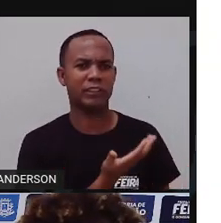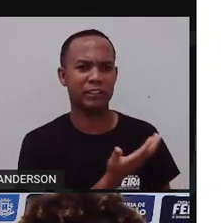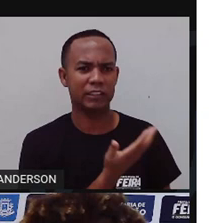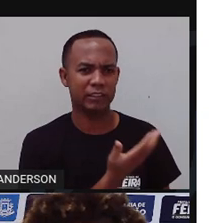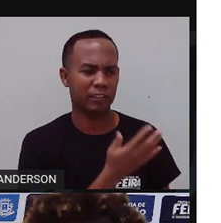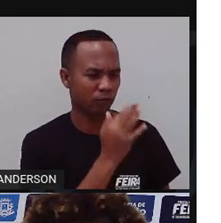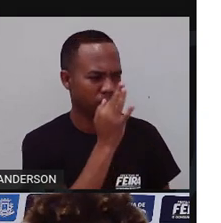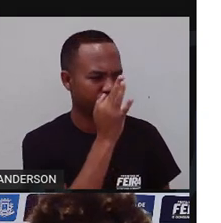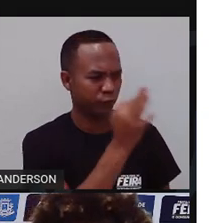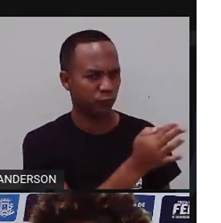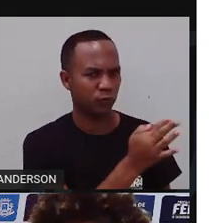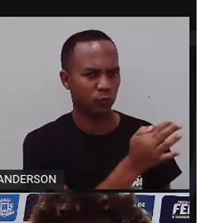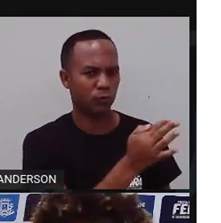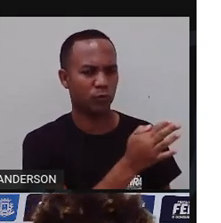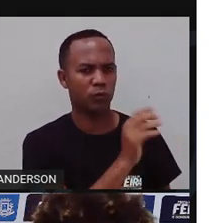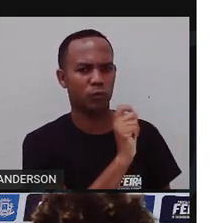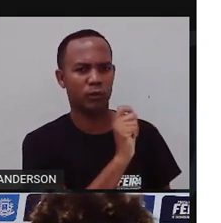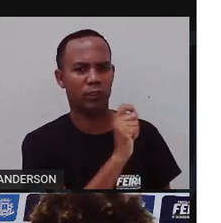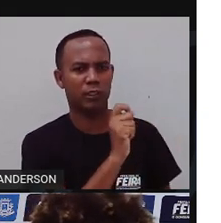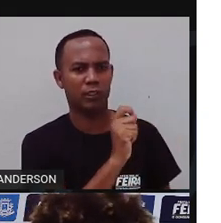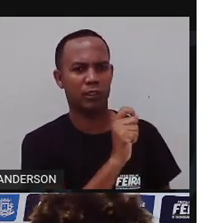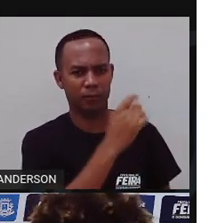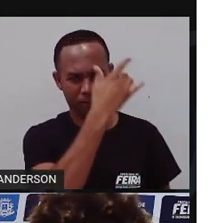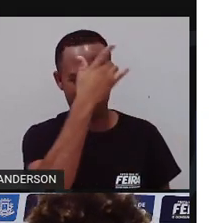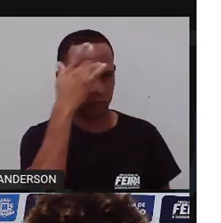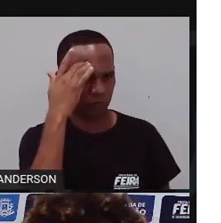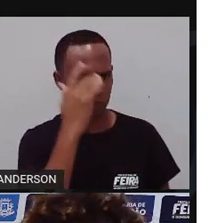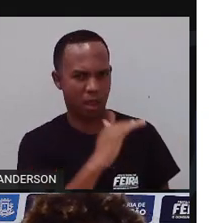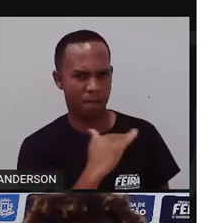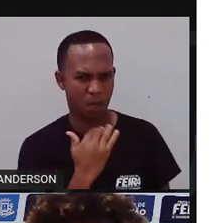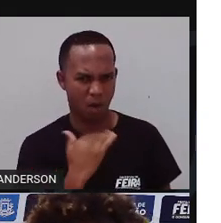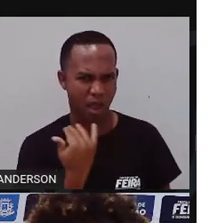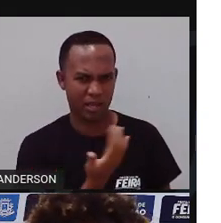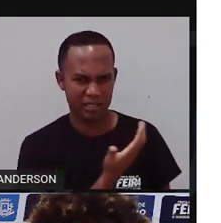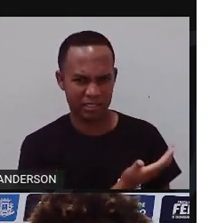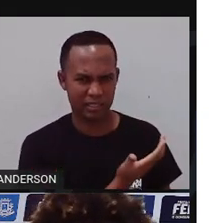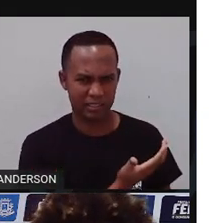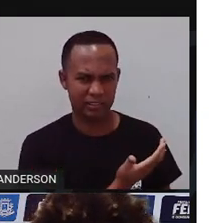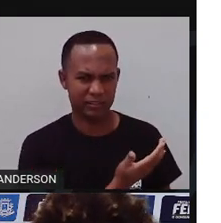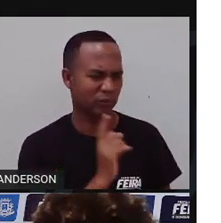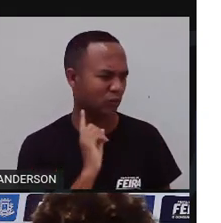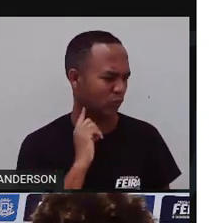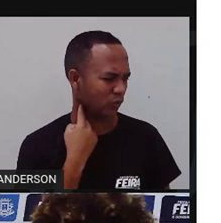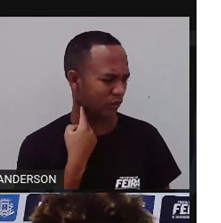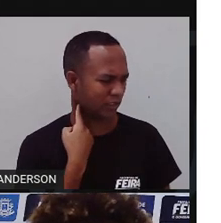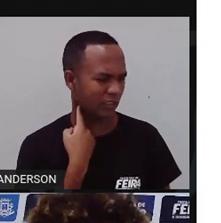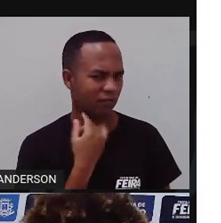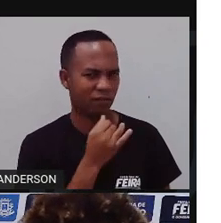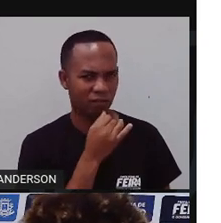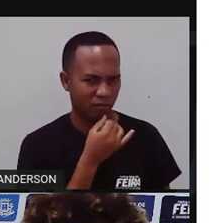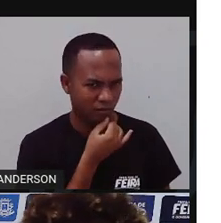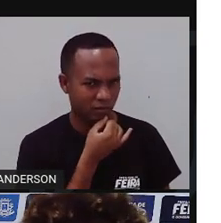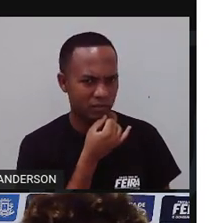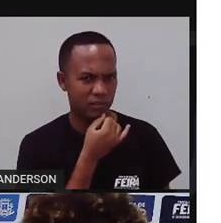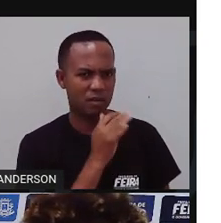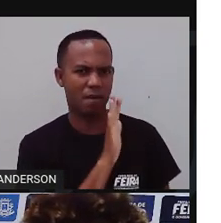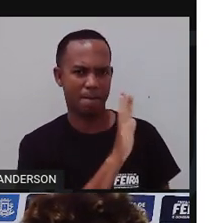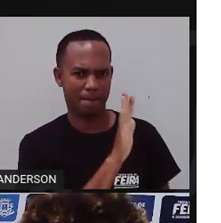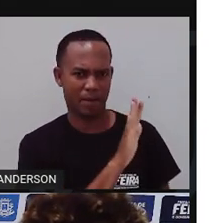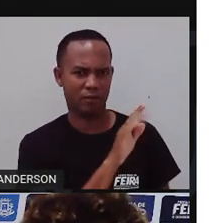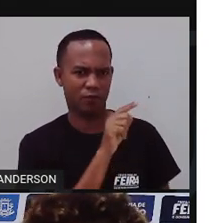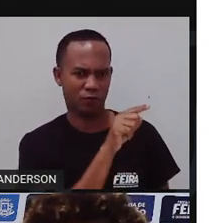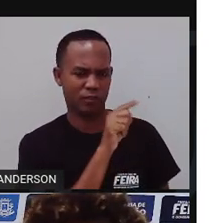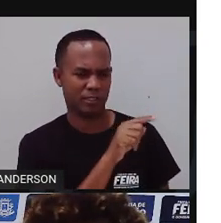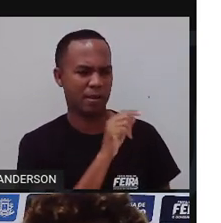pessoas morram com esse cheiro horrível de lixo? Sua sujeira magoa todos nós. Mas se você parar com essa